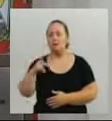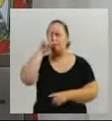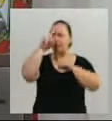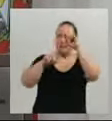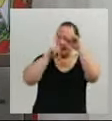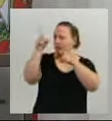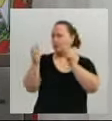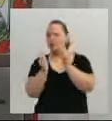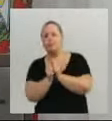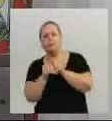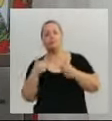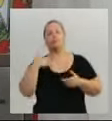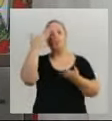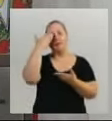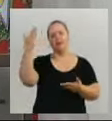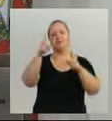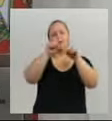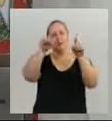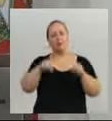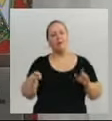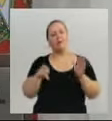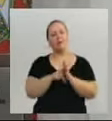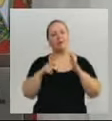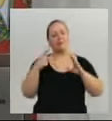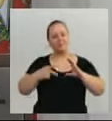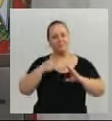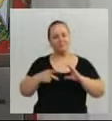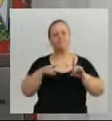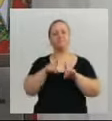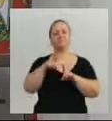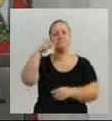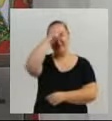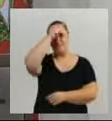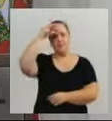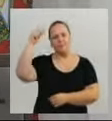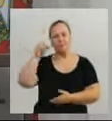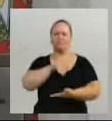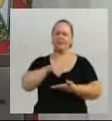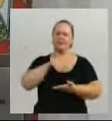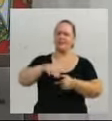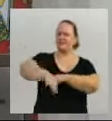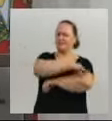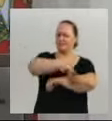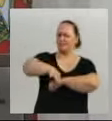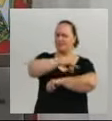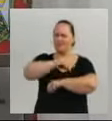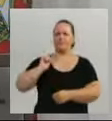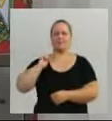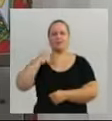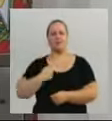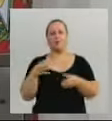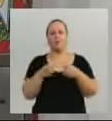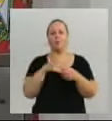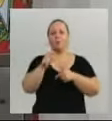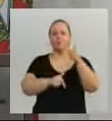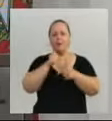agradecer aos servidores desta casa, aos servidores da Prefeitura Municipal, aos secretários, engenheiros, fiscais, toda a minha equipe de trabalho,